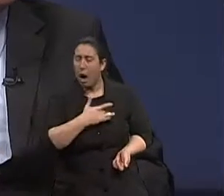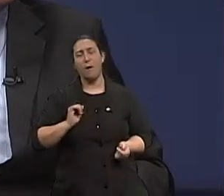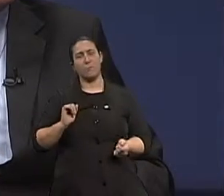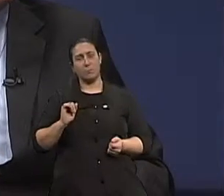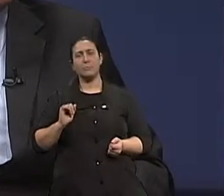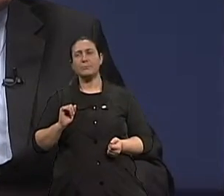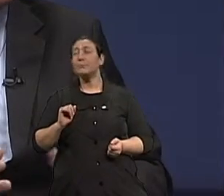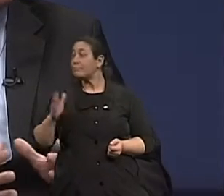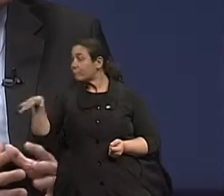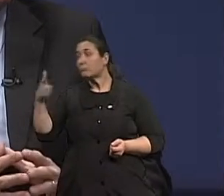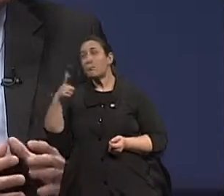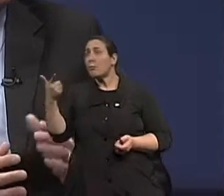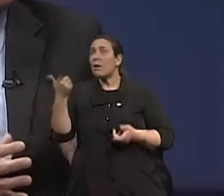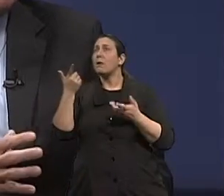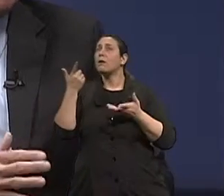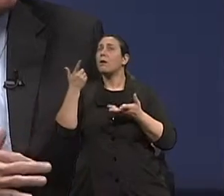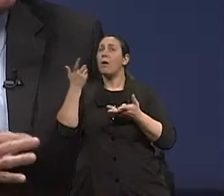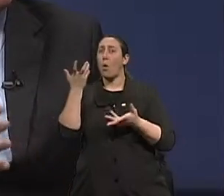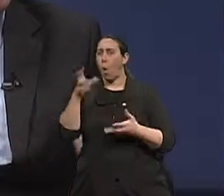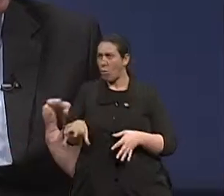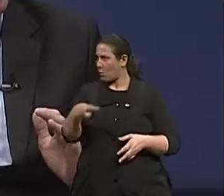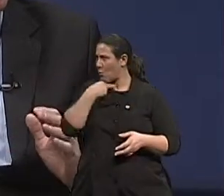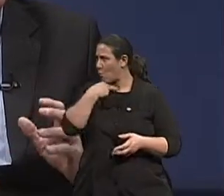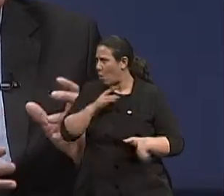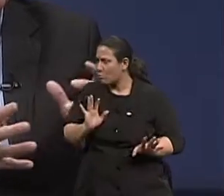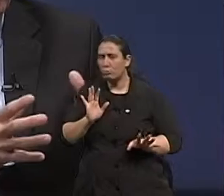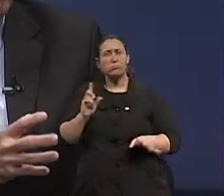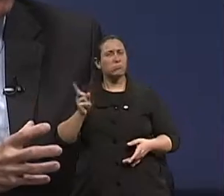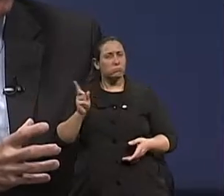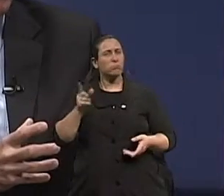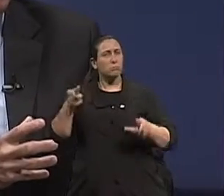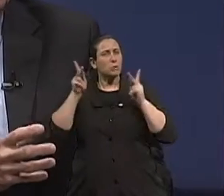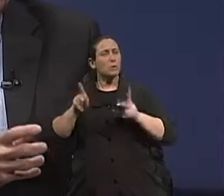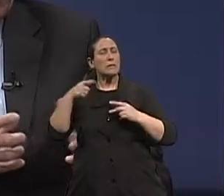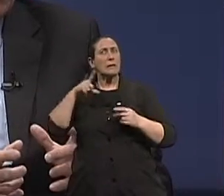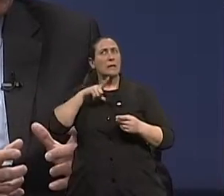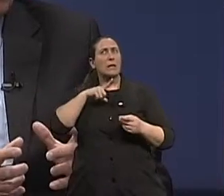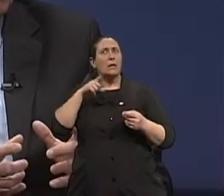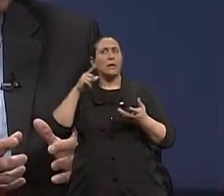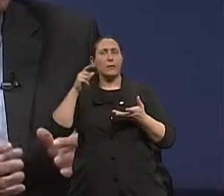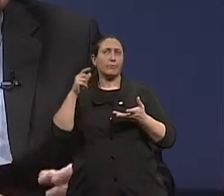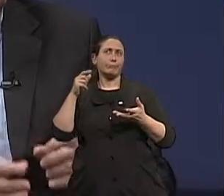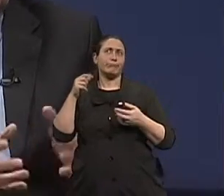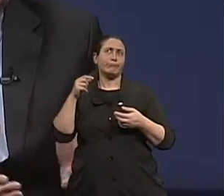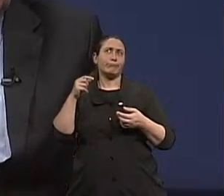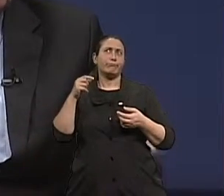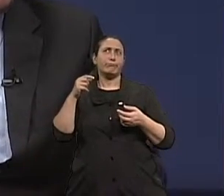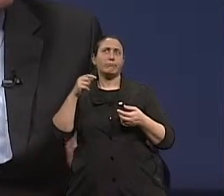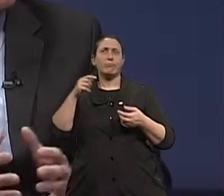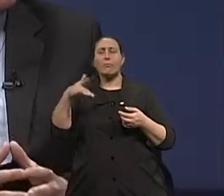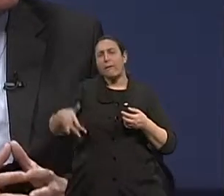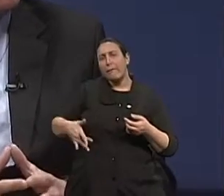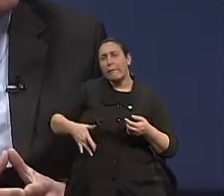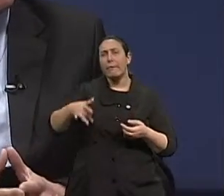tem uma contraindicação? Claro. repente eu posso ter um problema de fígado ou de pâncreas ou de pressão alta, por exemplo, né? E aí eu não